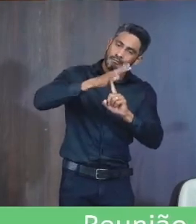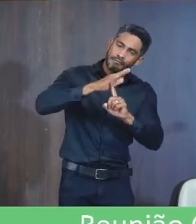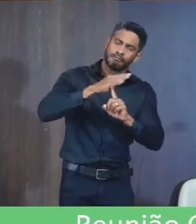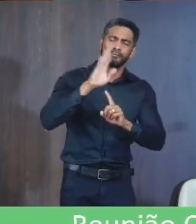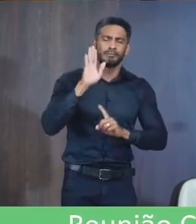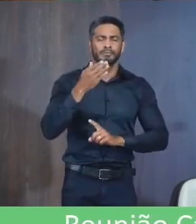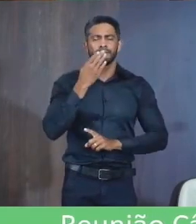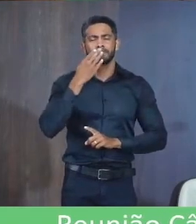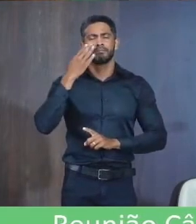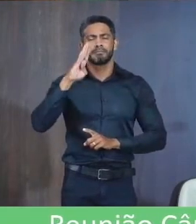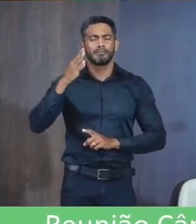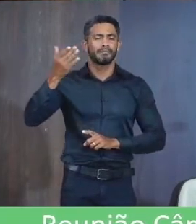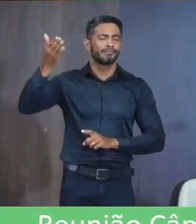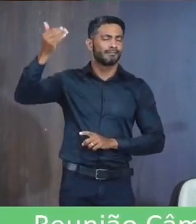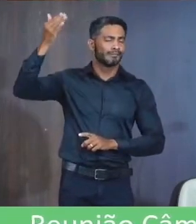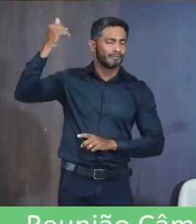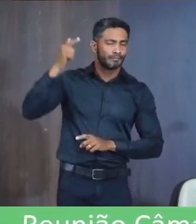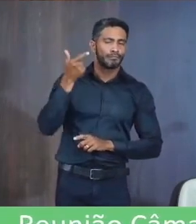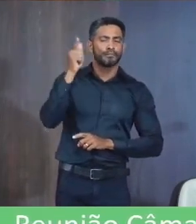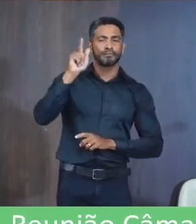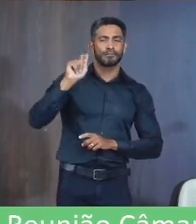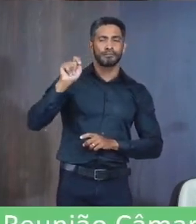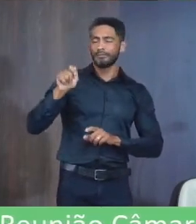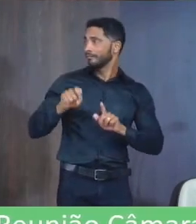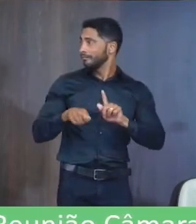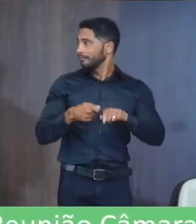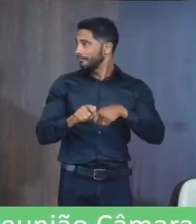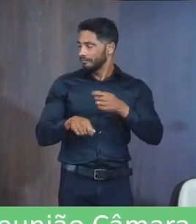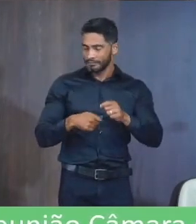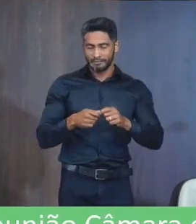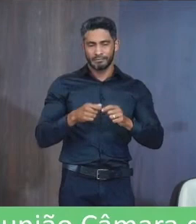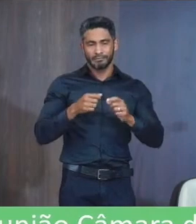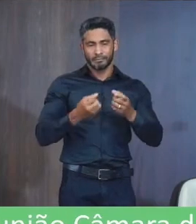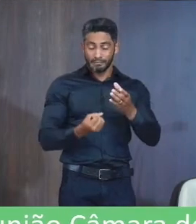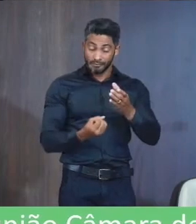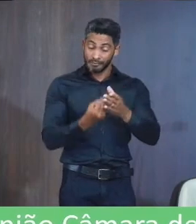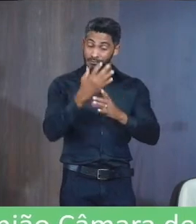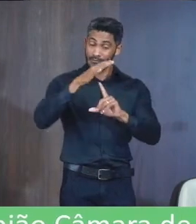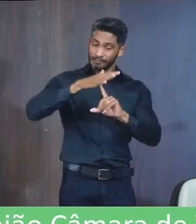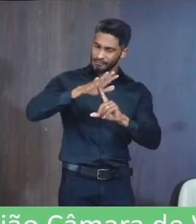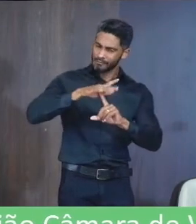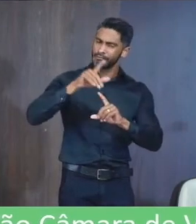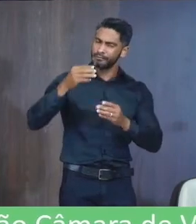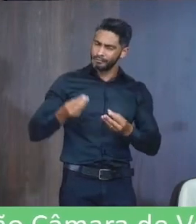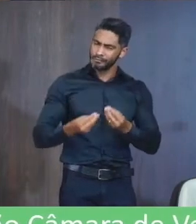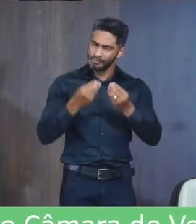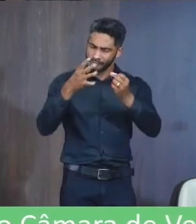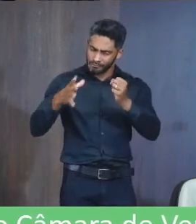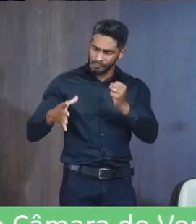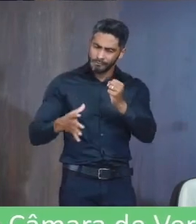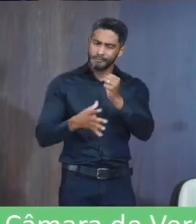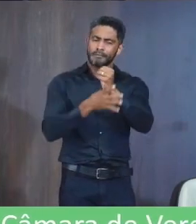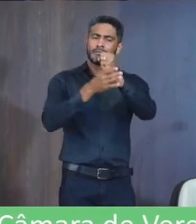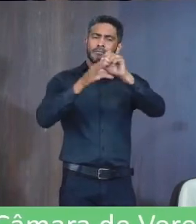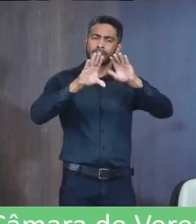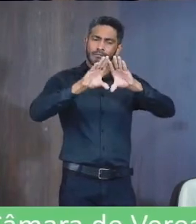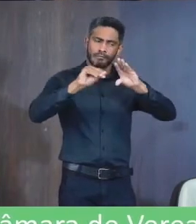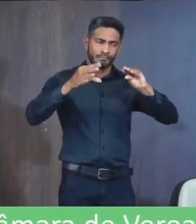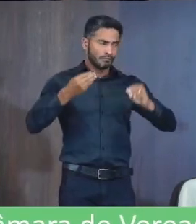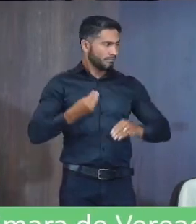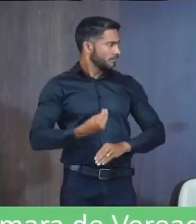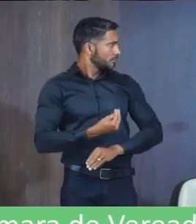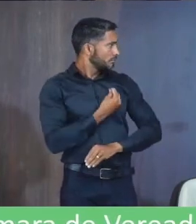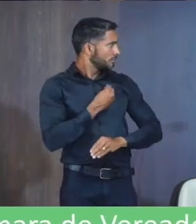Várias vezes Por outras administrações A construção Desta praça Proporcionará Mais segurança E conforto Para todos Além